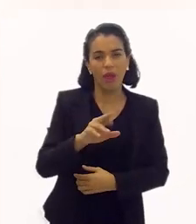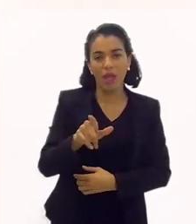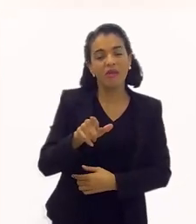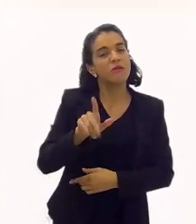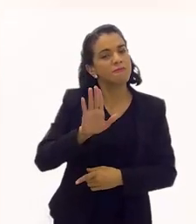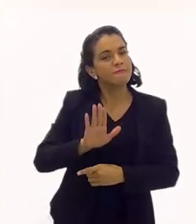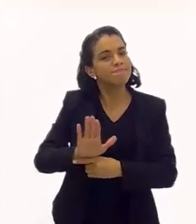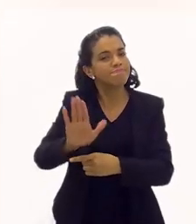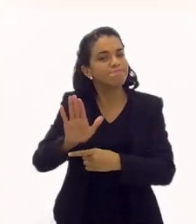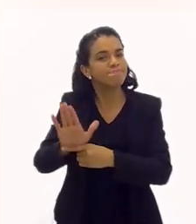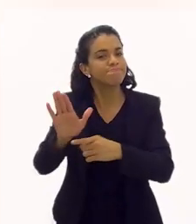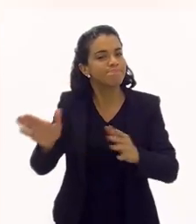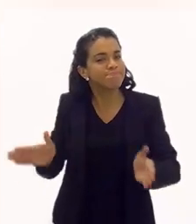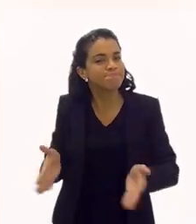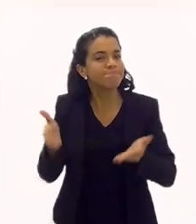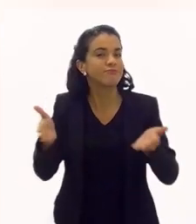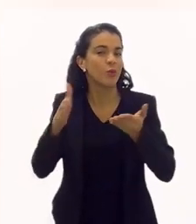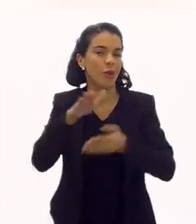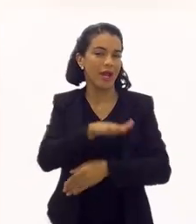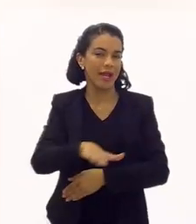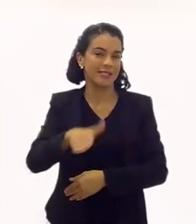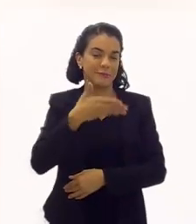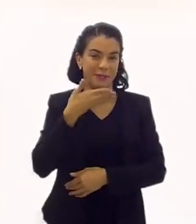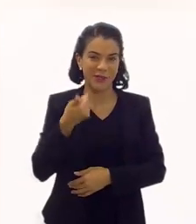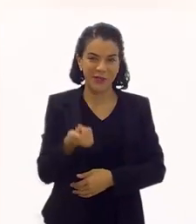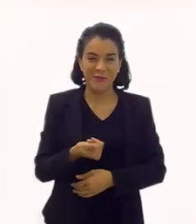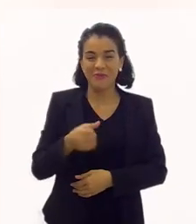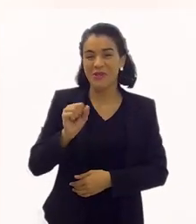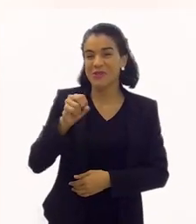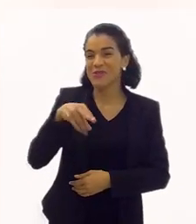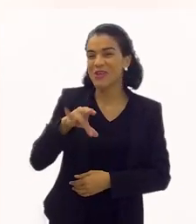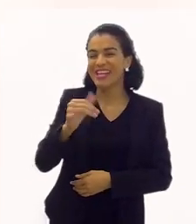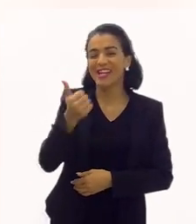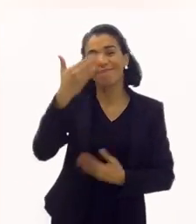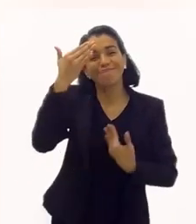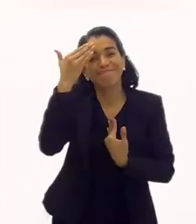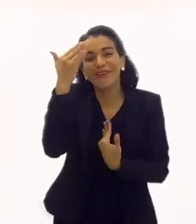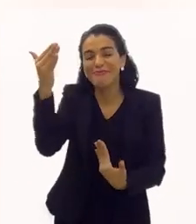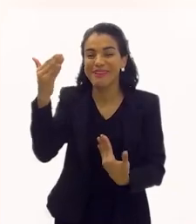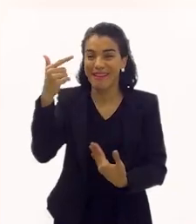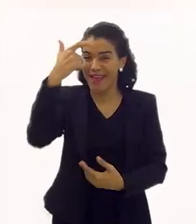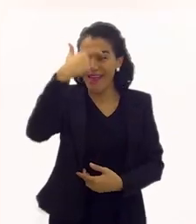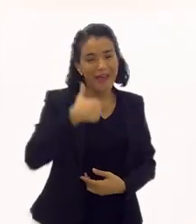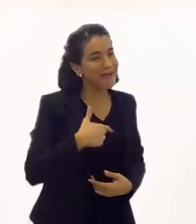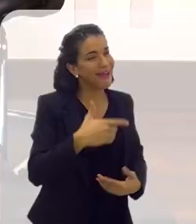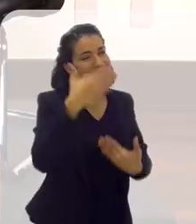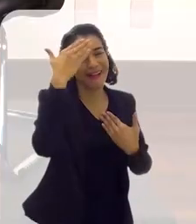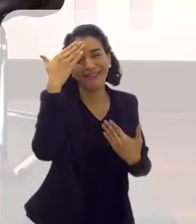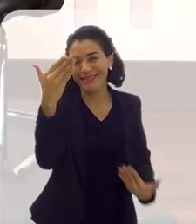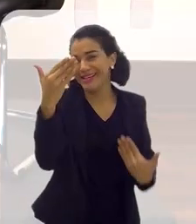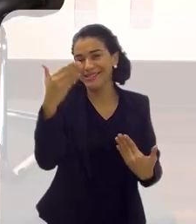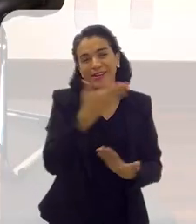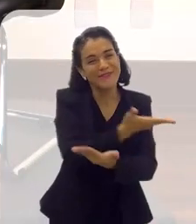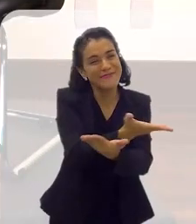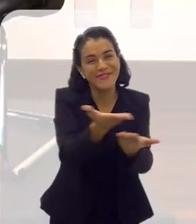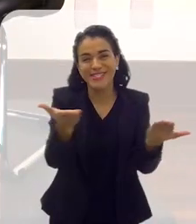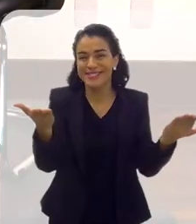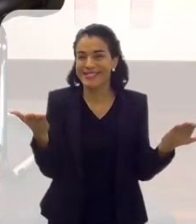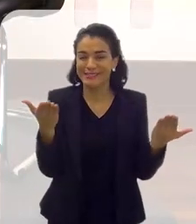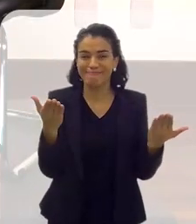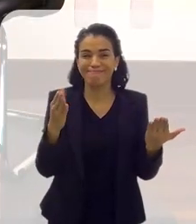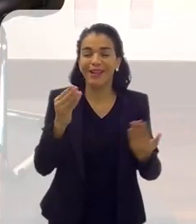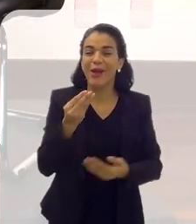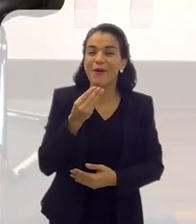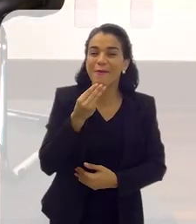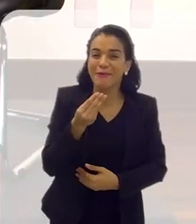menambulante, mas não é. Não é. E você está contribuindo muito para uma criança melhor. Soninha, muito obrigada. Eu que agradeço.